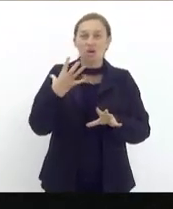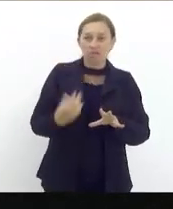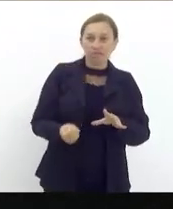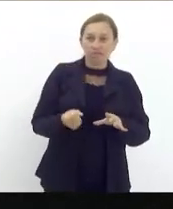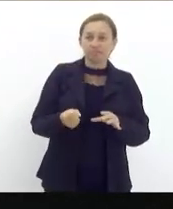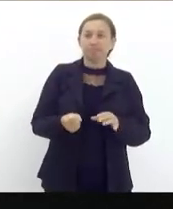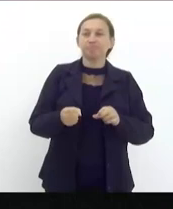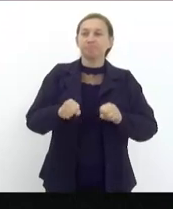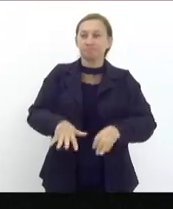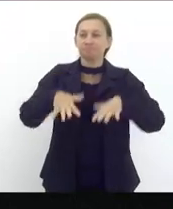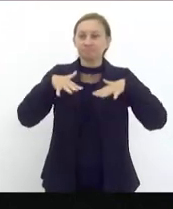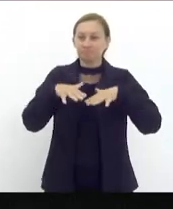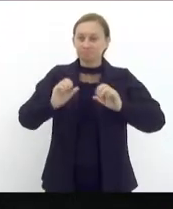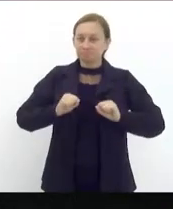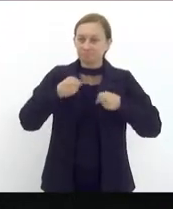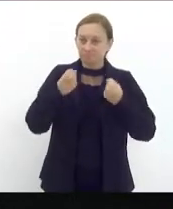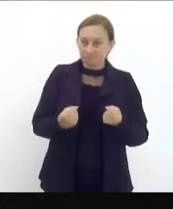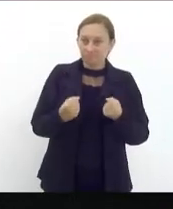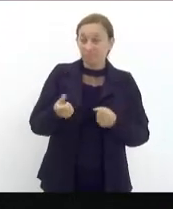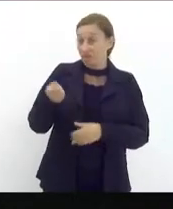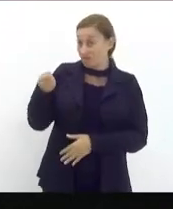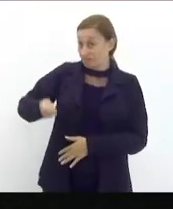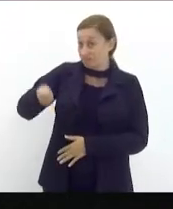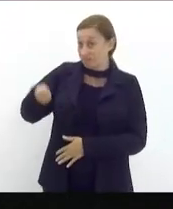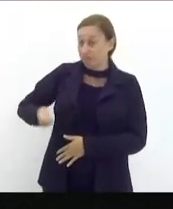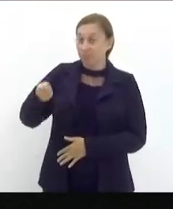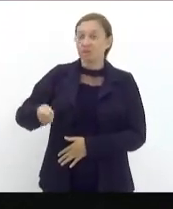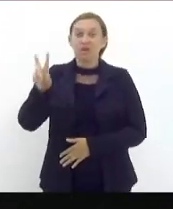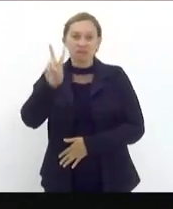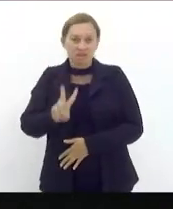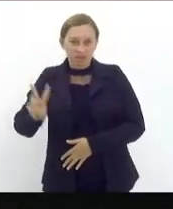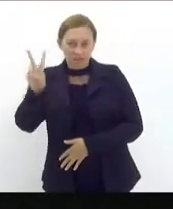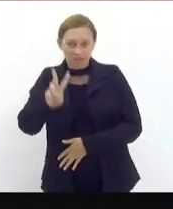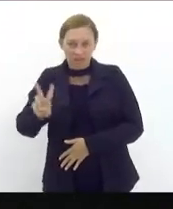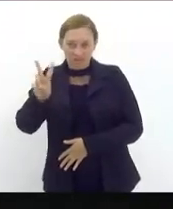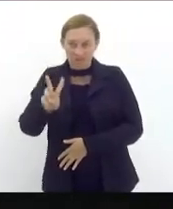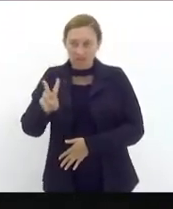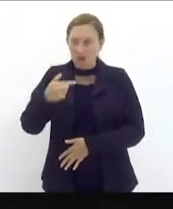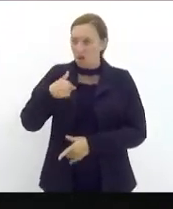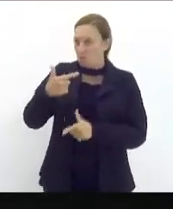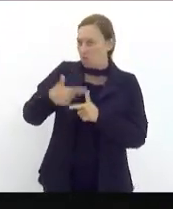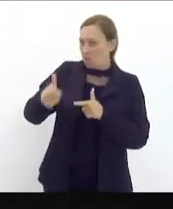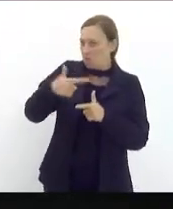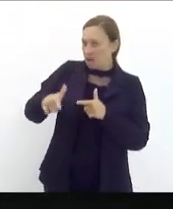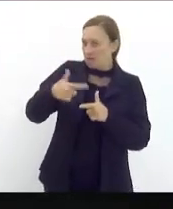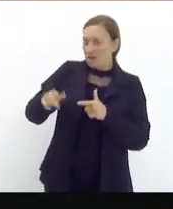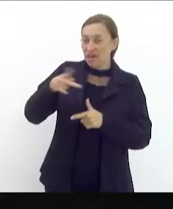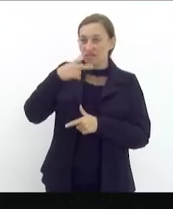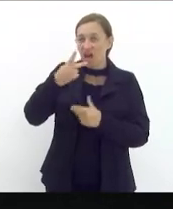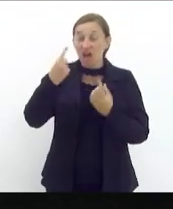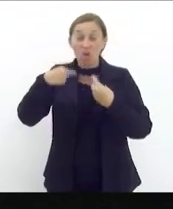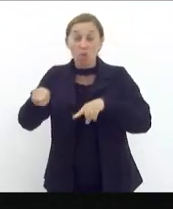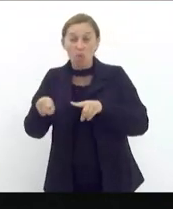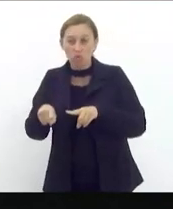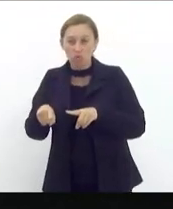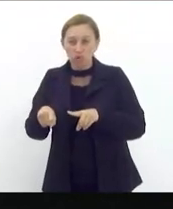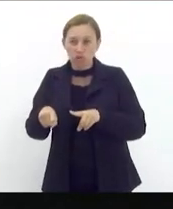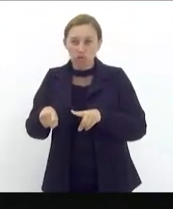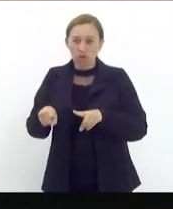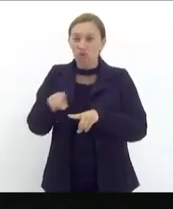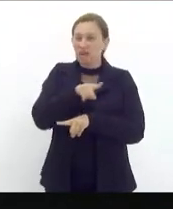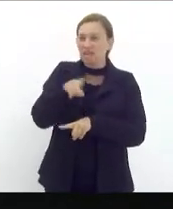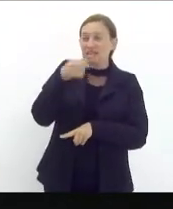plenário alguém venha defender ditadura na Venezuela eu não tenho o menor problema em falar aqui contra o que esses